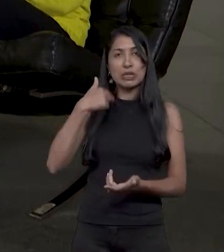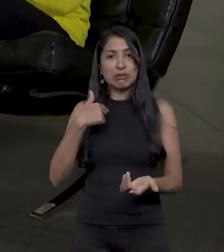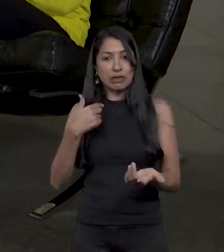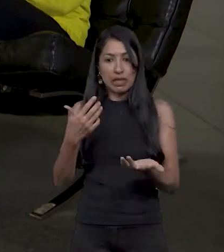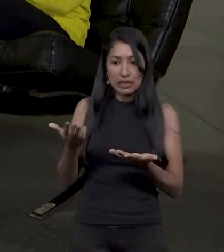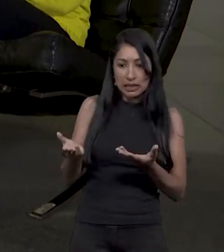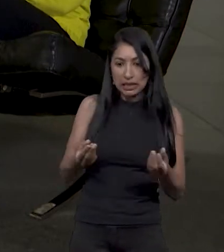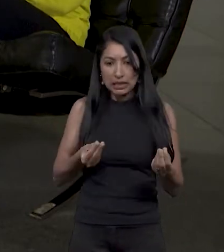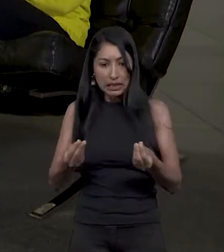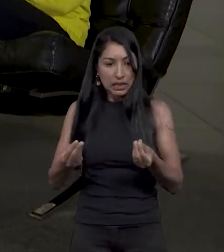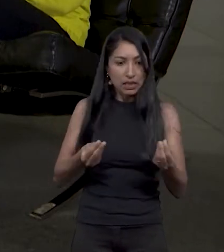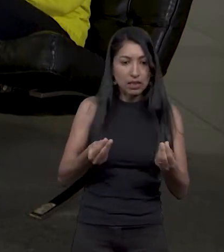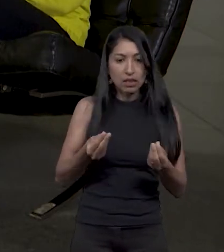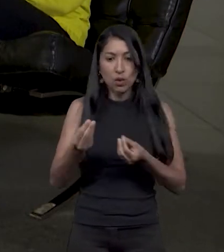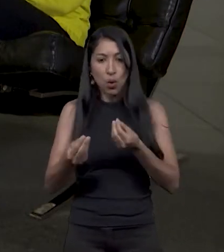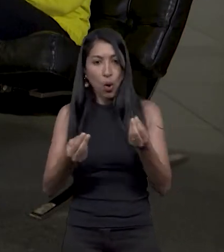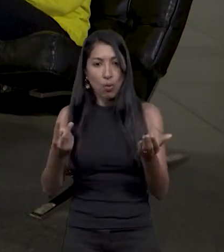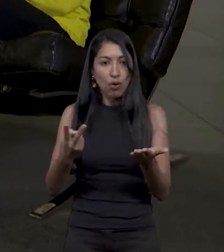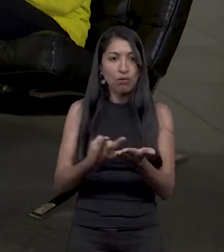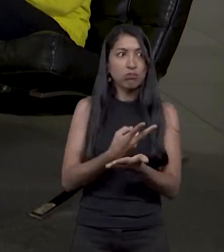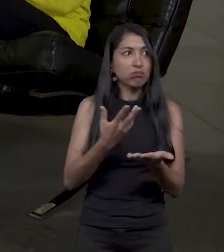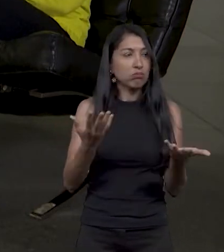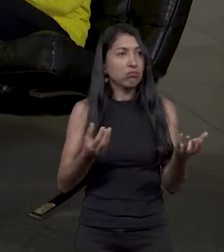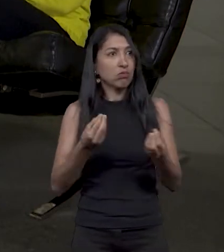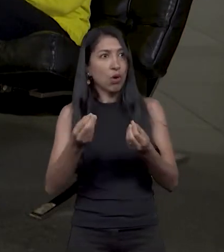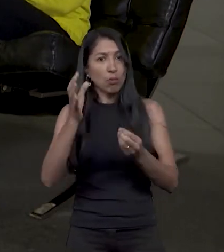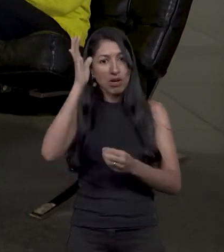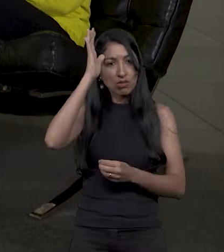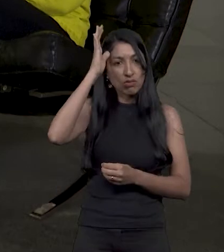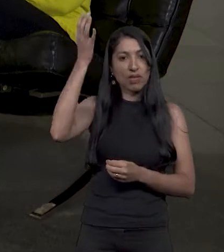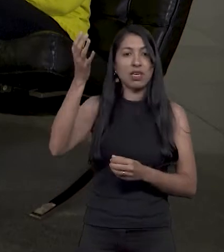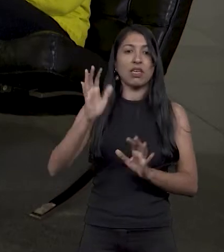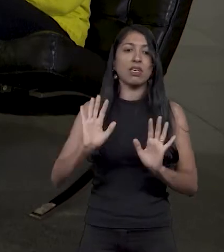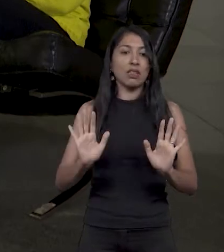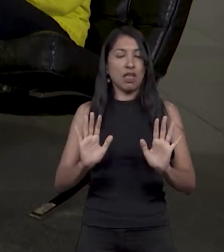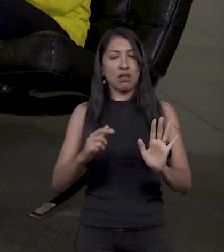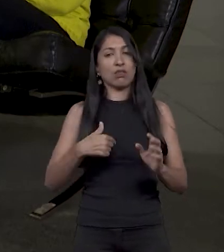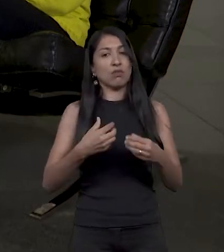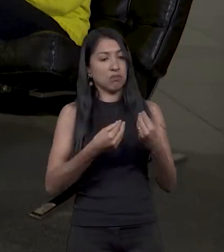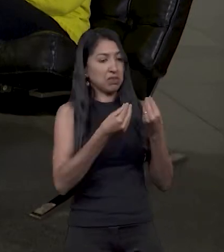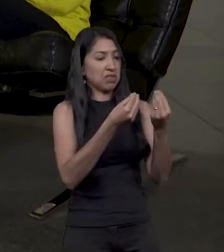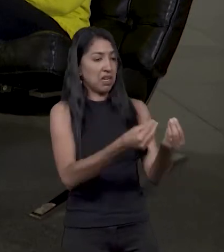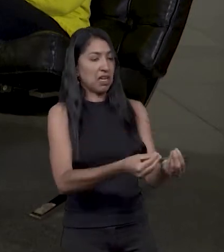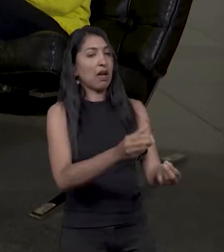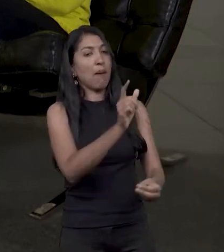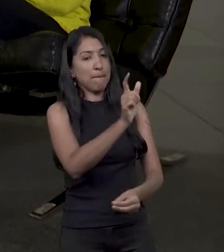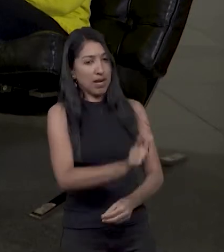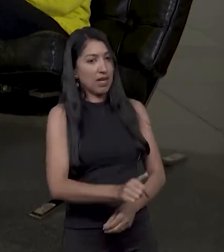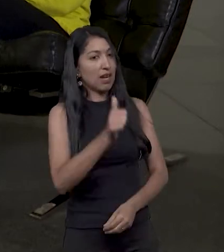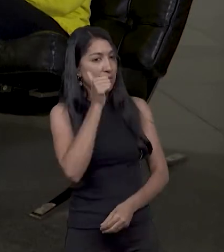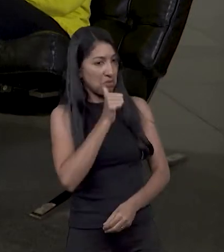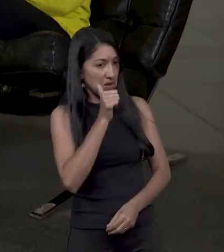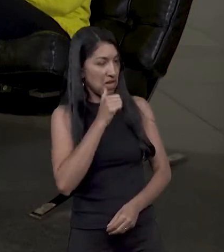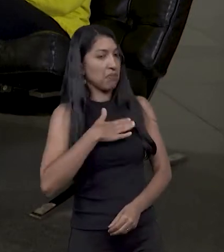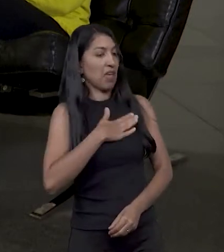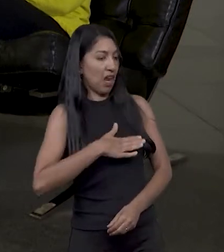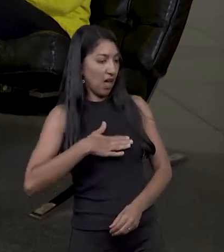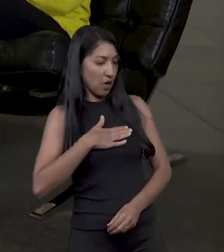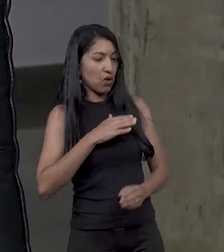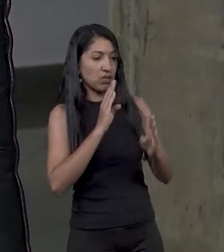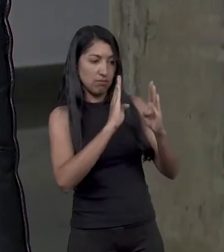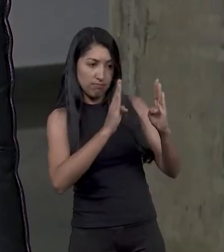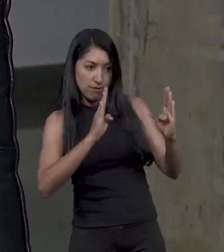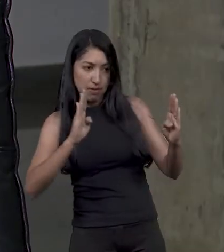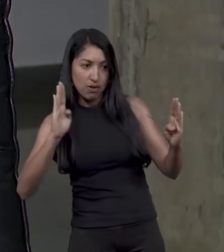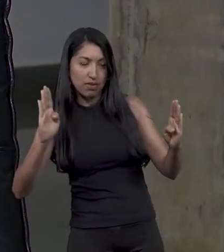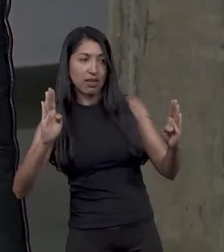impasse. E agora? Não, nós vamos entregar isso para a Dinorah, ela que resolve, ela que gosta tanto de biblioteca.